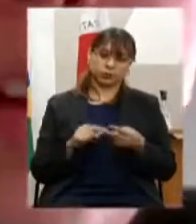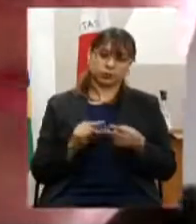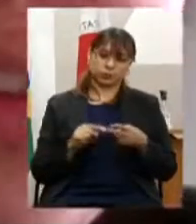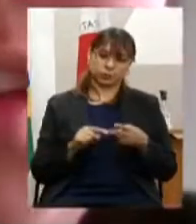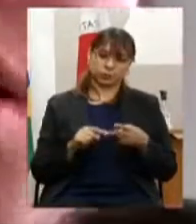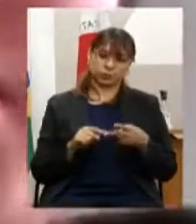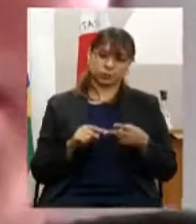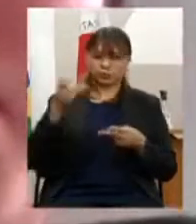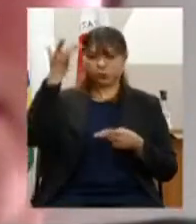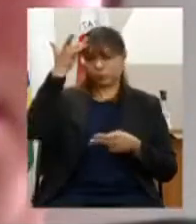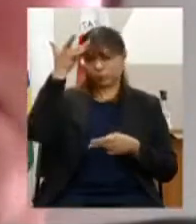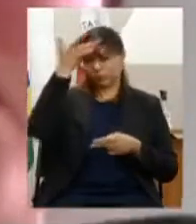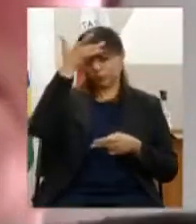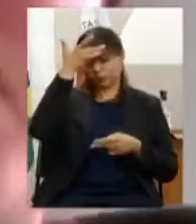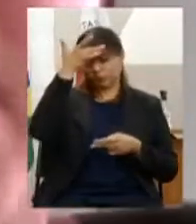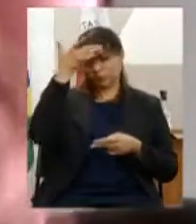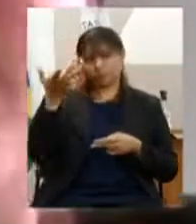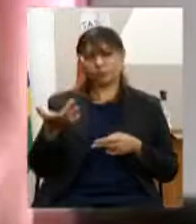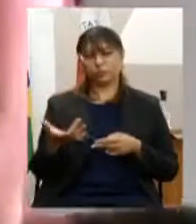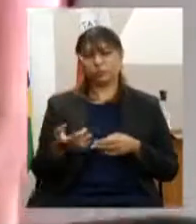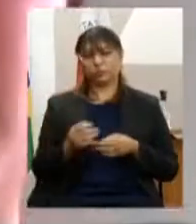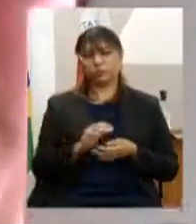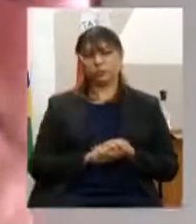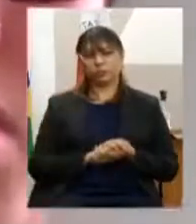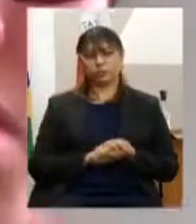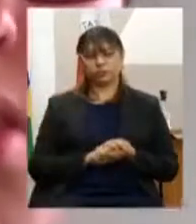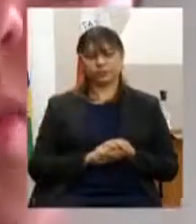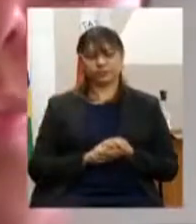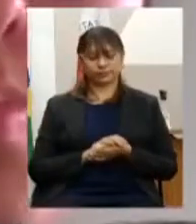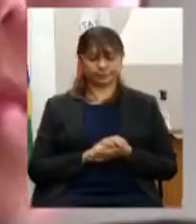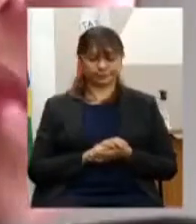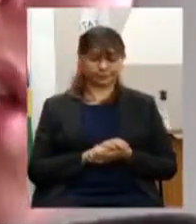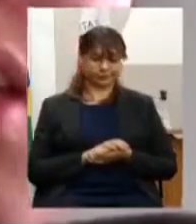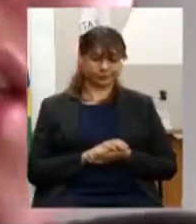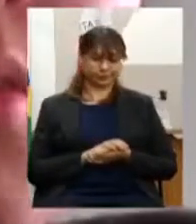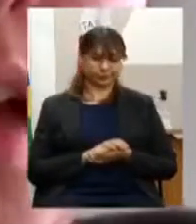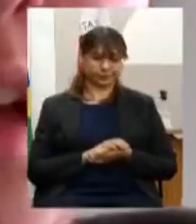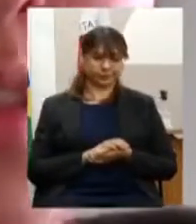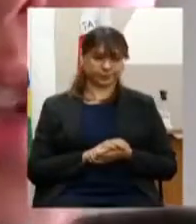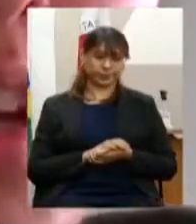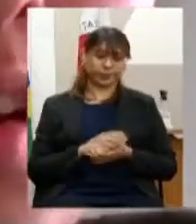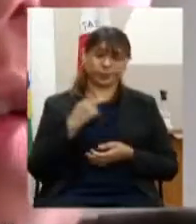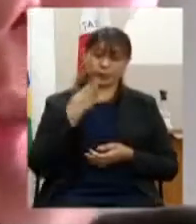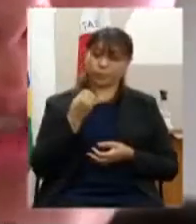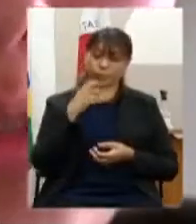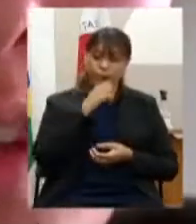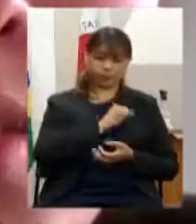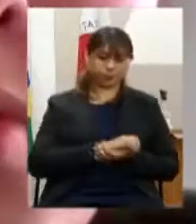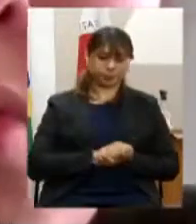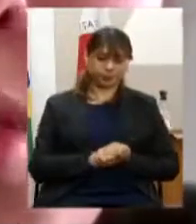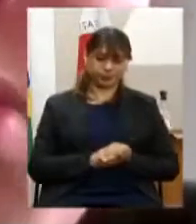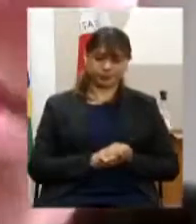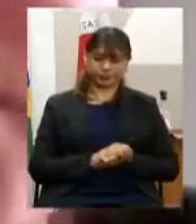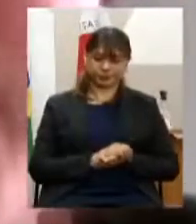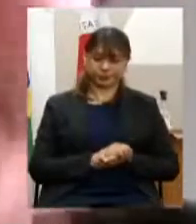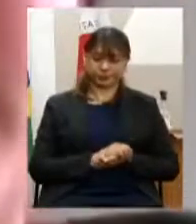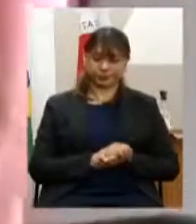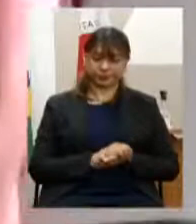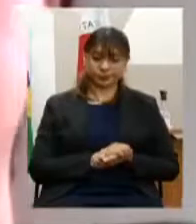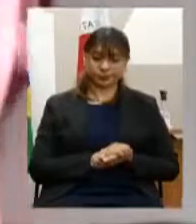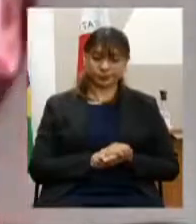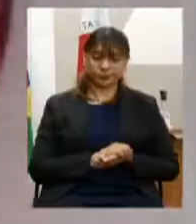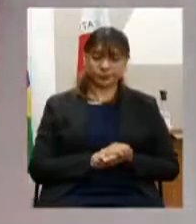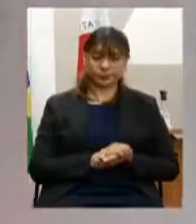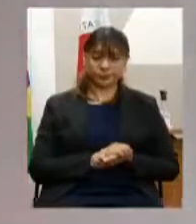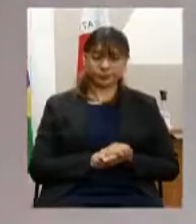saúde mental atenção à saúde do usuário de álcool e outras drogas resultados como resultados discussões foram apresentadas